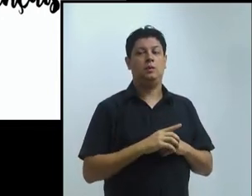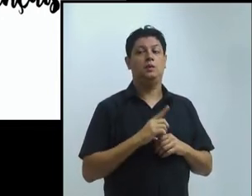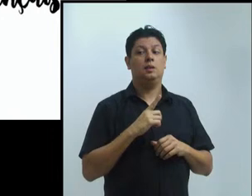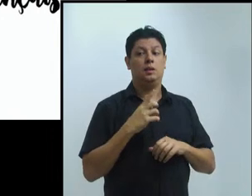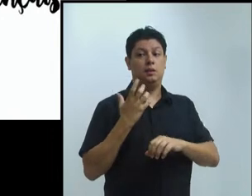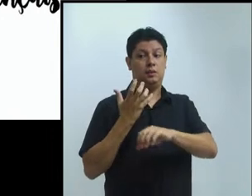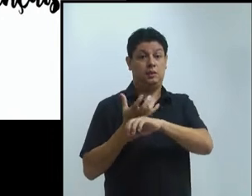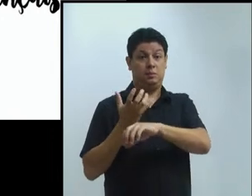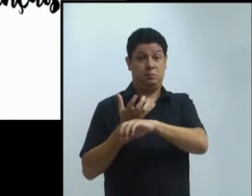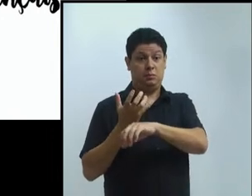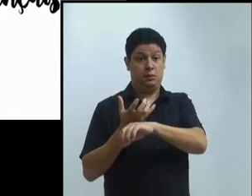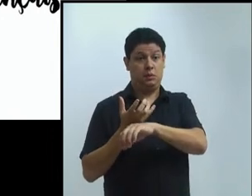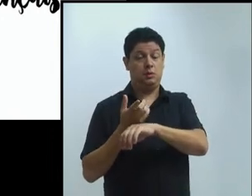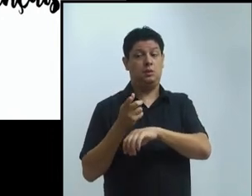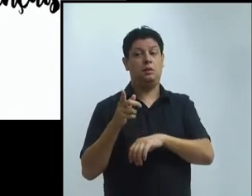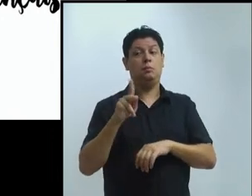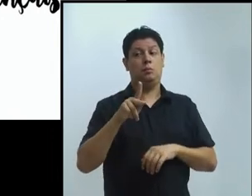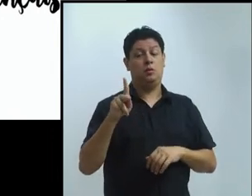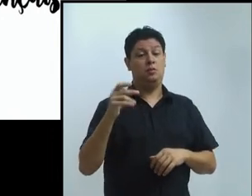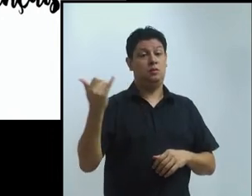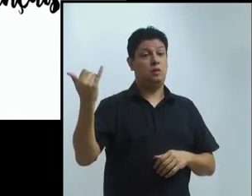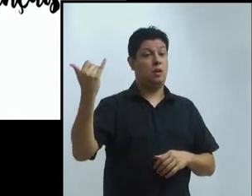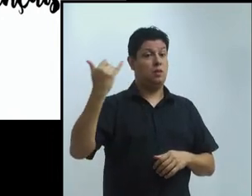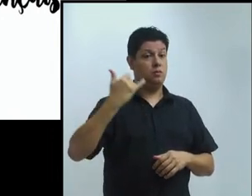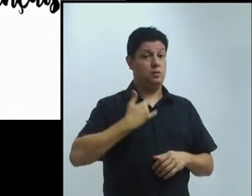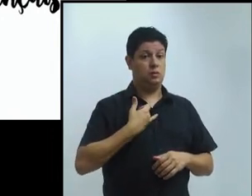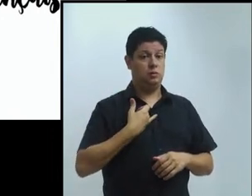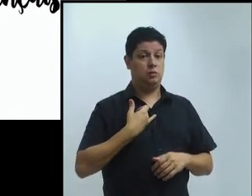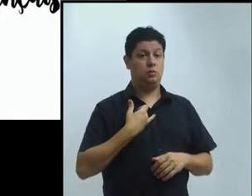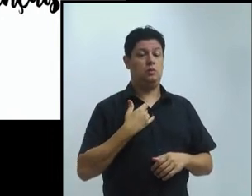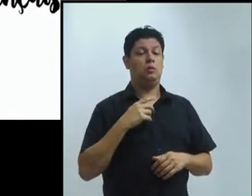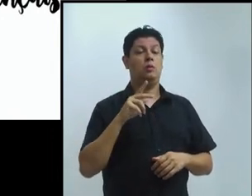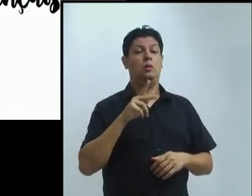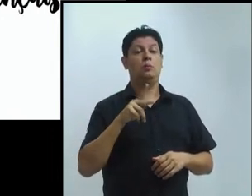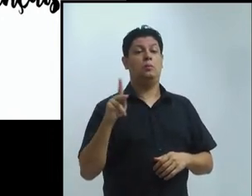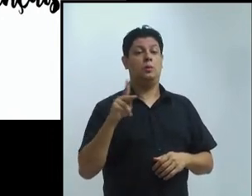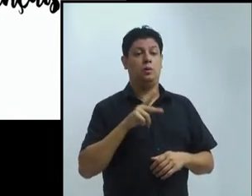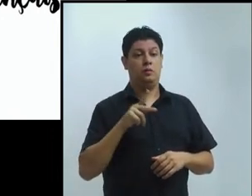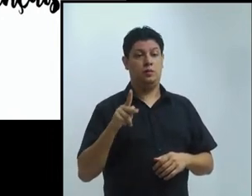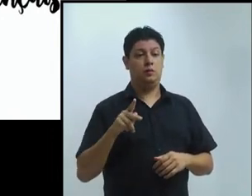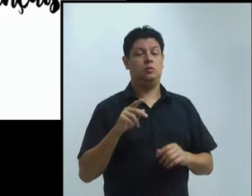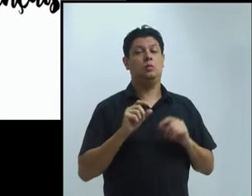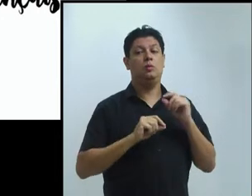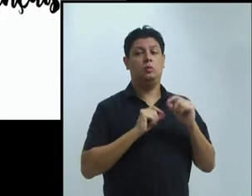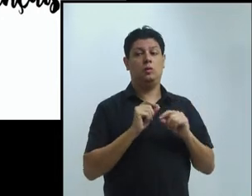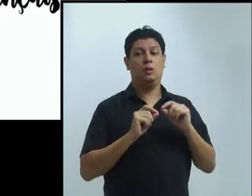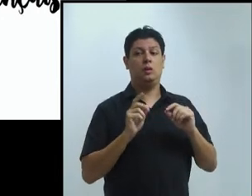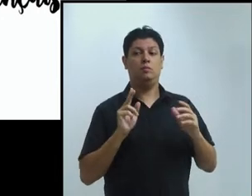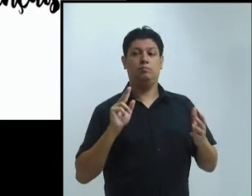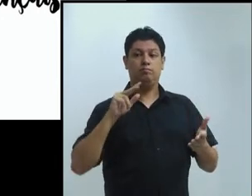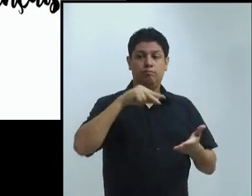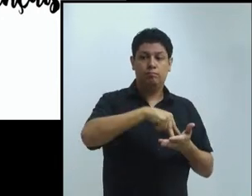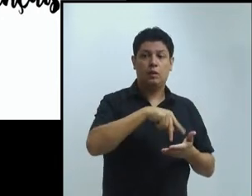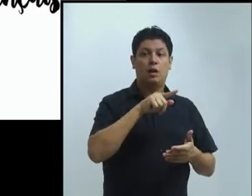avisou que nós teríamos aulas com o professor Oswald Ducot em francês.